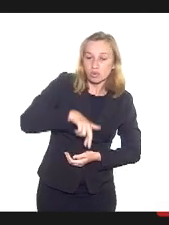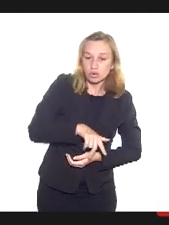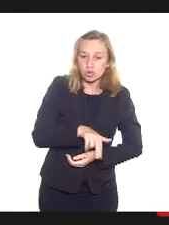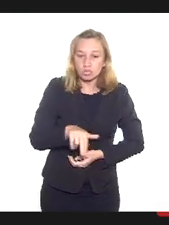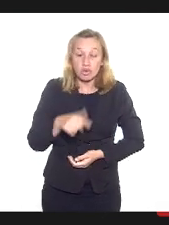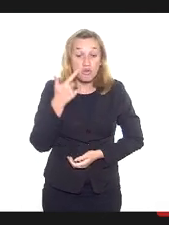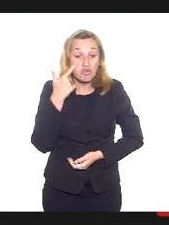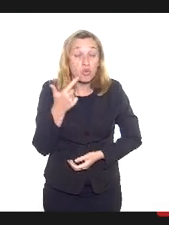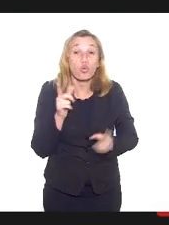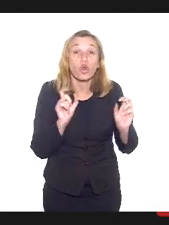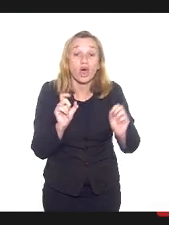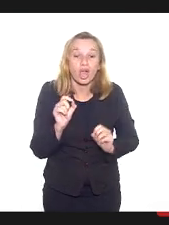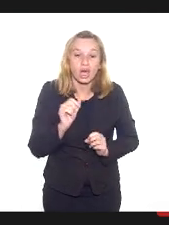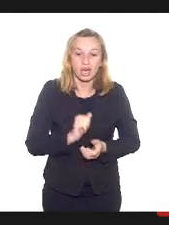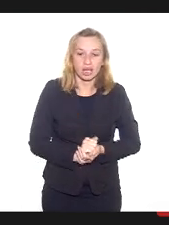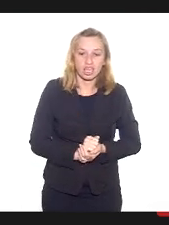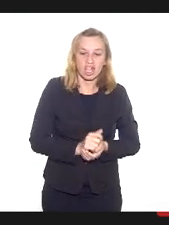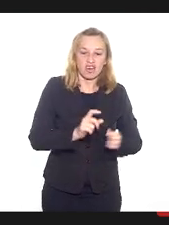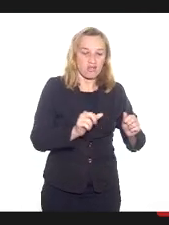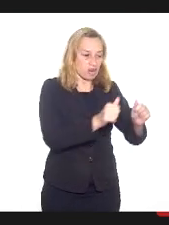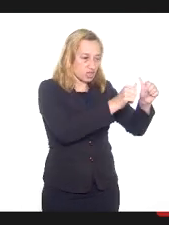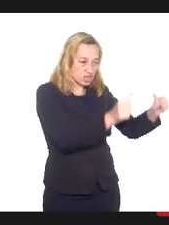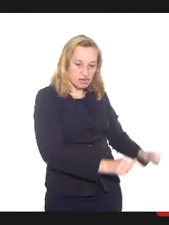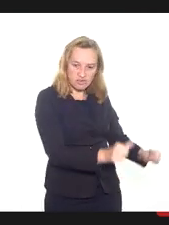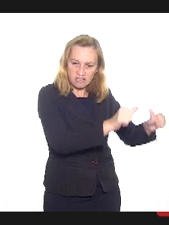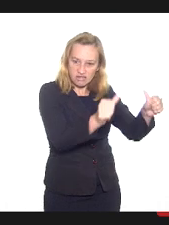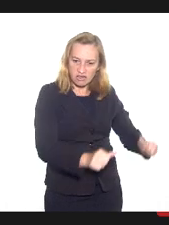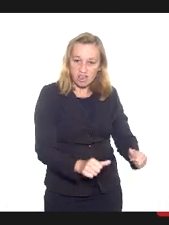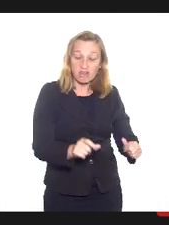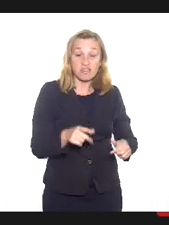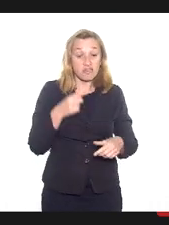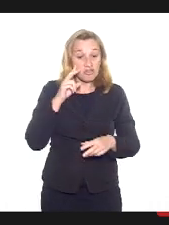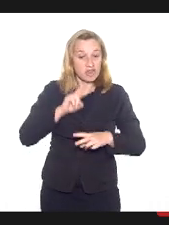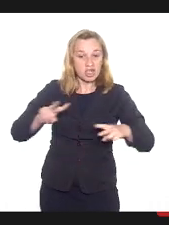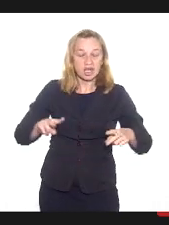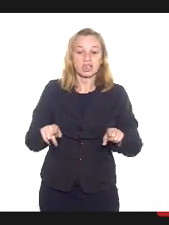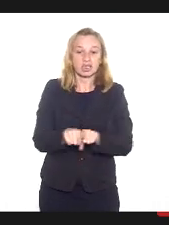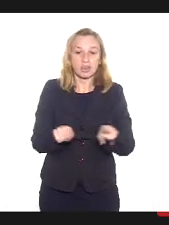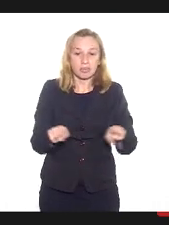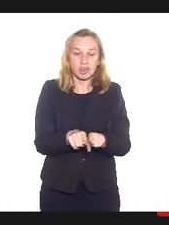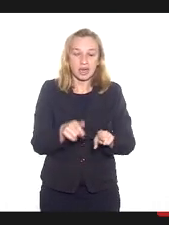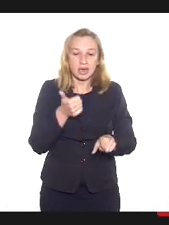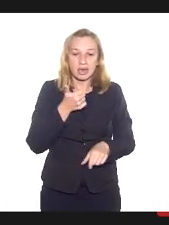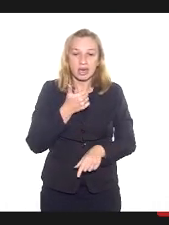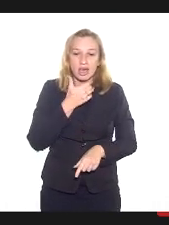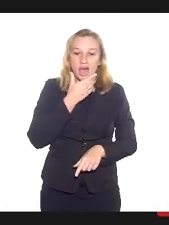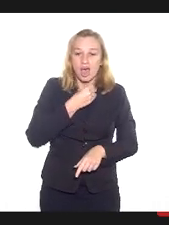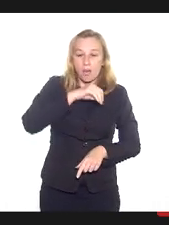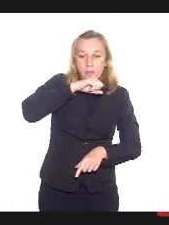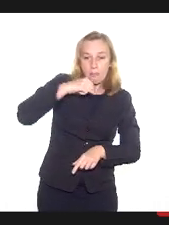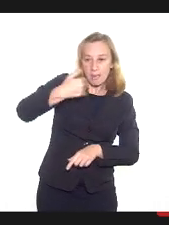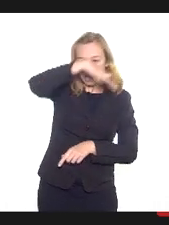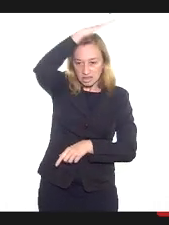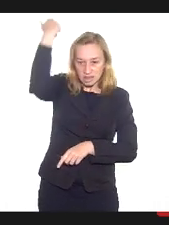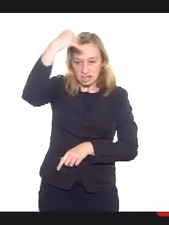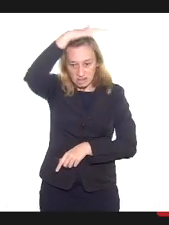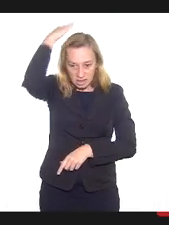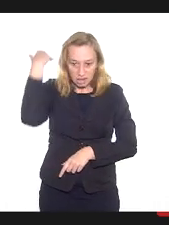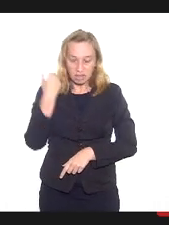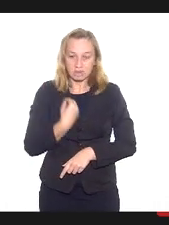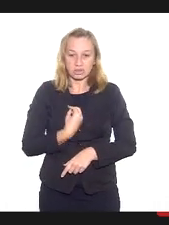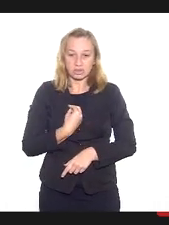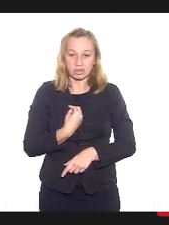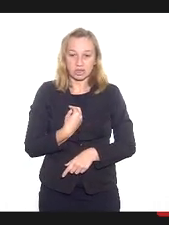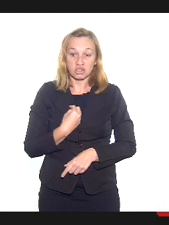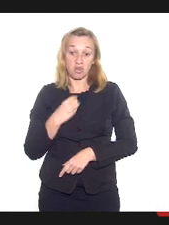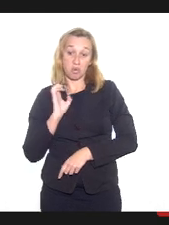que eu vi lá, um monte de imagens, esculturas, vi um pai de santo, um homossexual, claro, porque todos os pais de santos